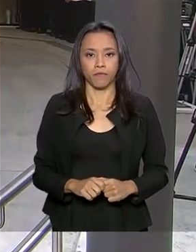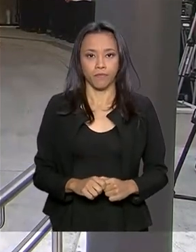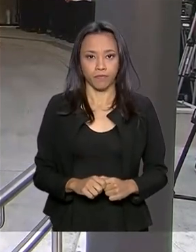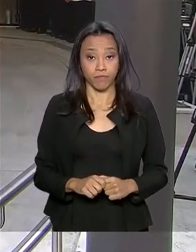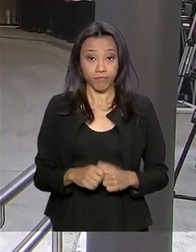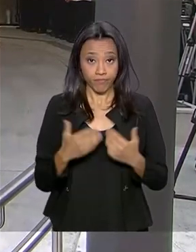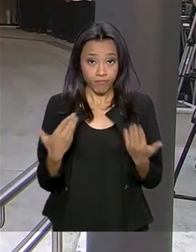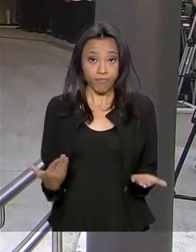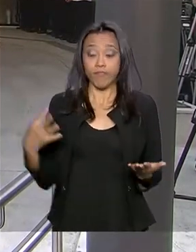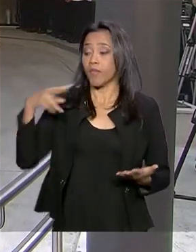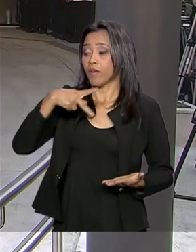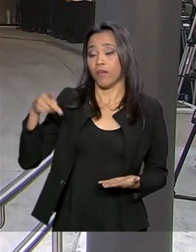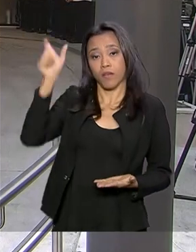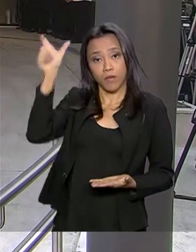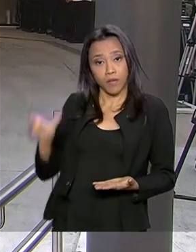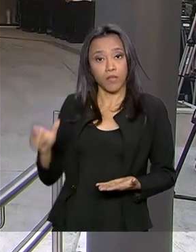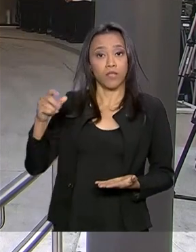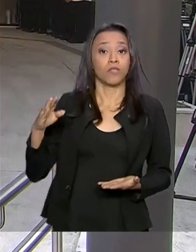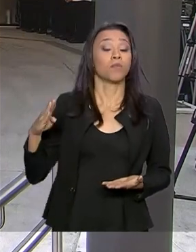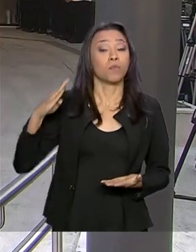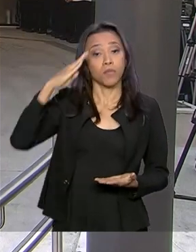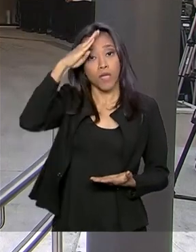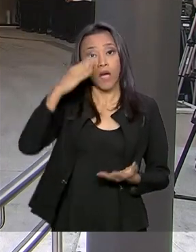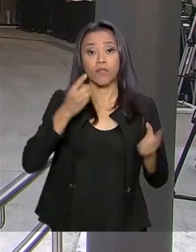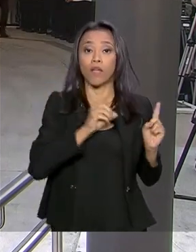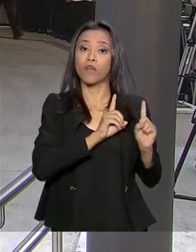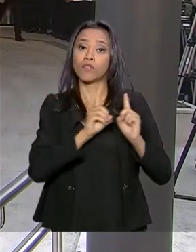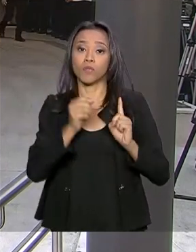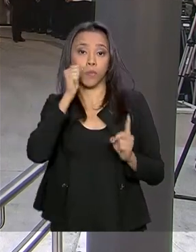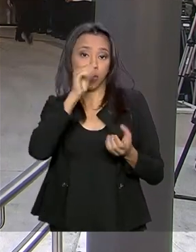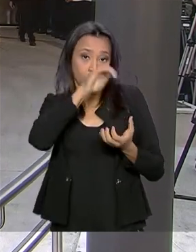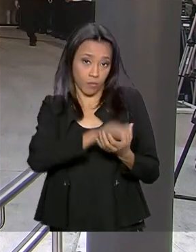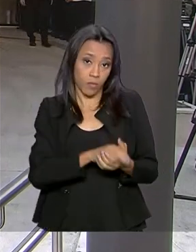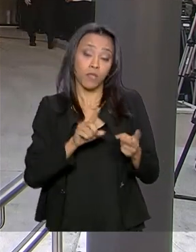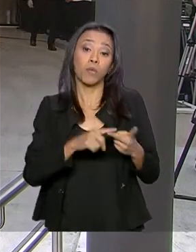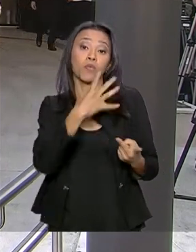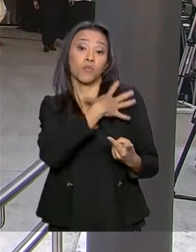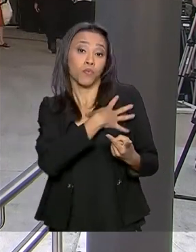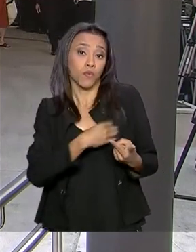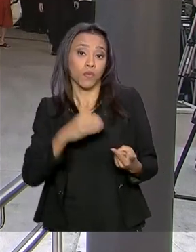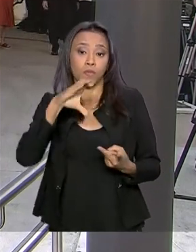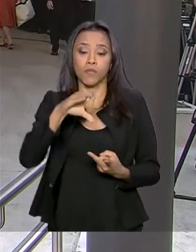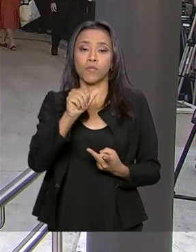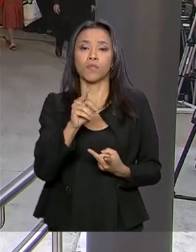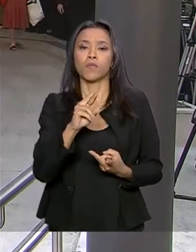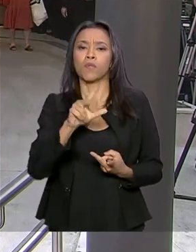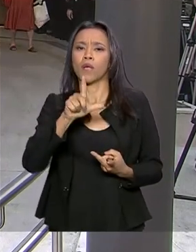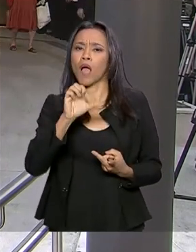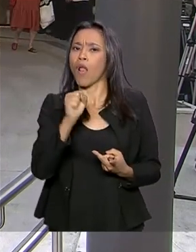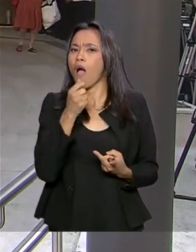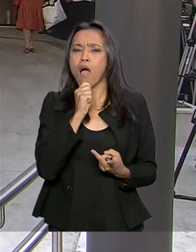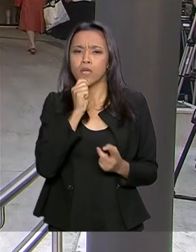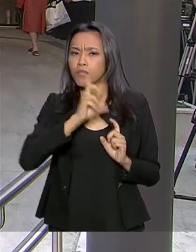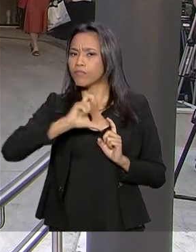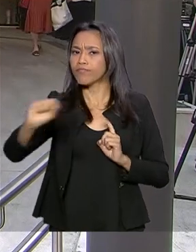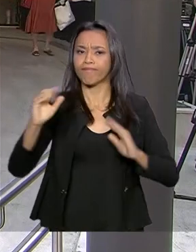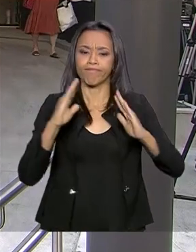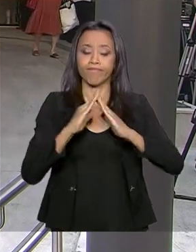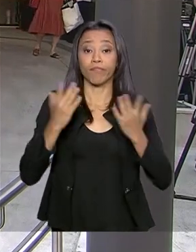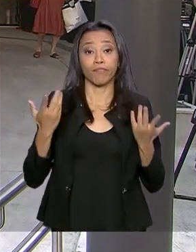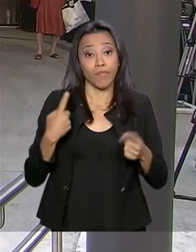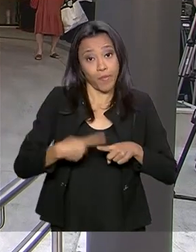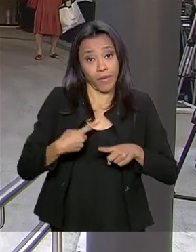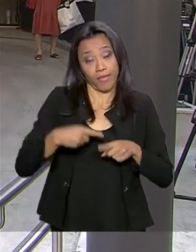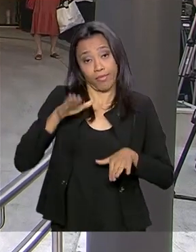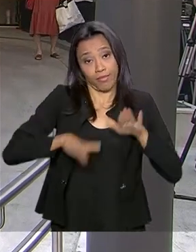Jair Bolsonaro segue na companhia da primeira-dama Michele e do filho Carlos. Ainda não há previsão para alta, porque isso depende